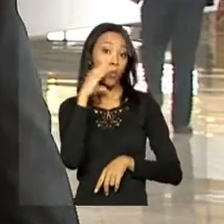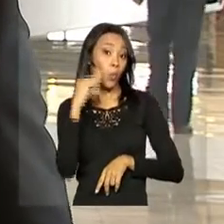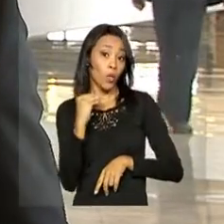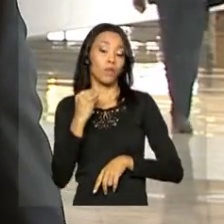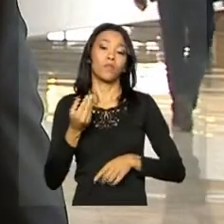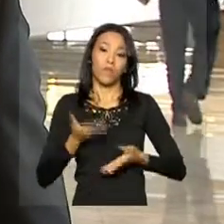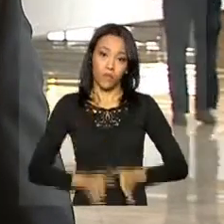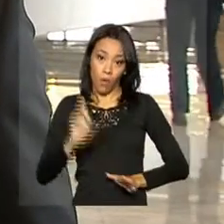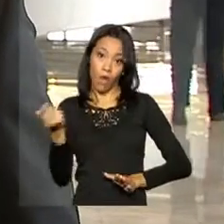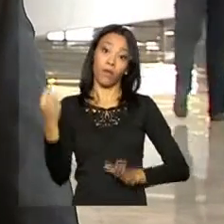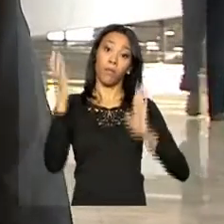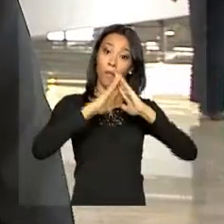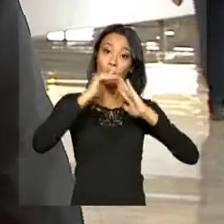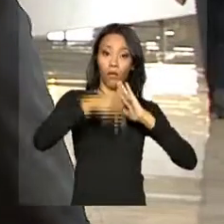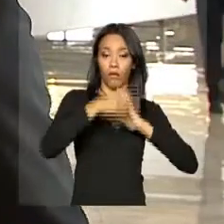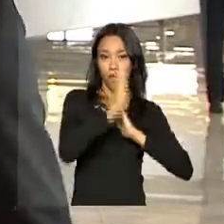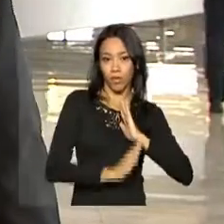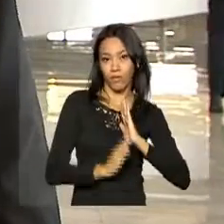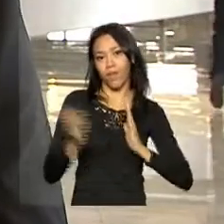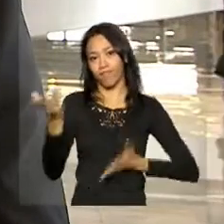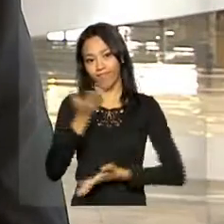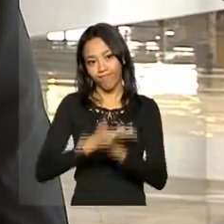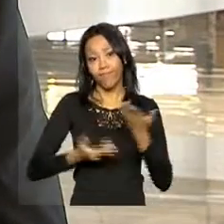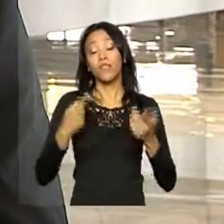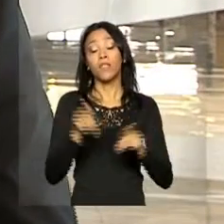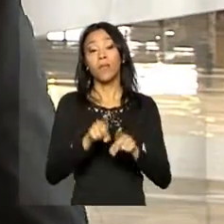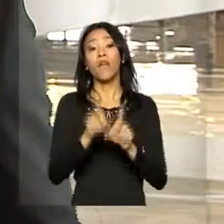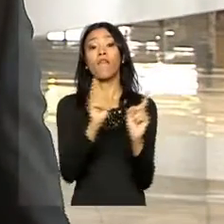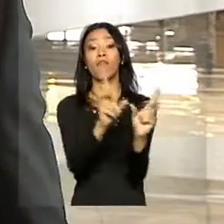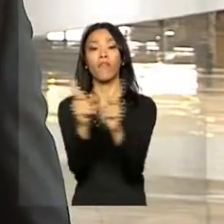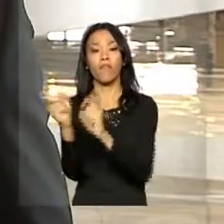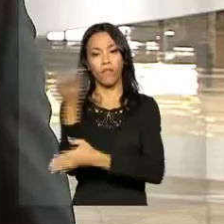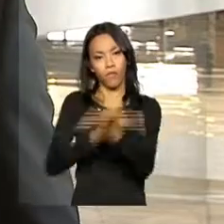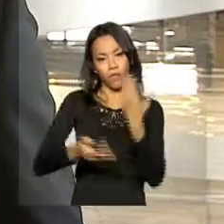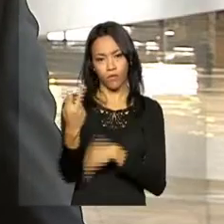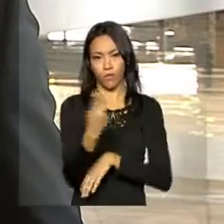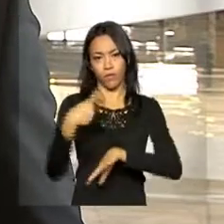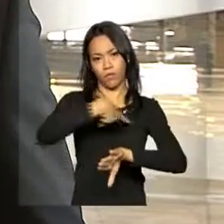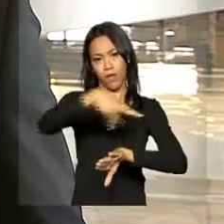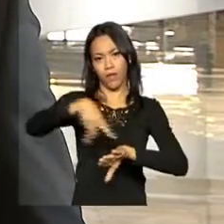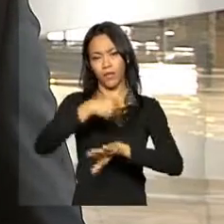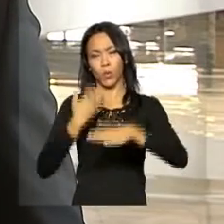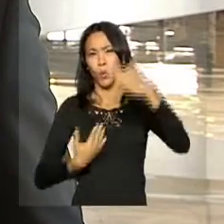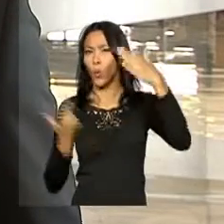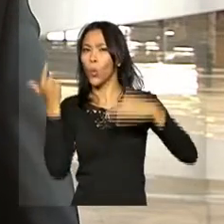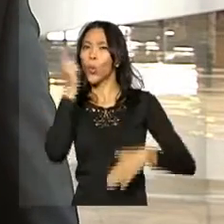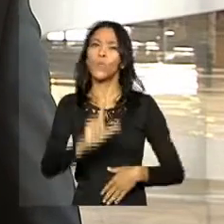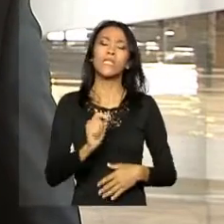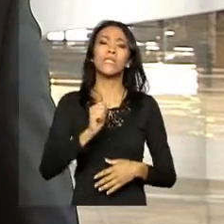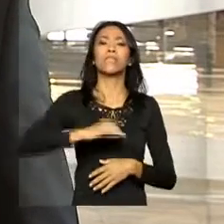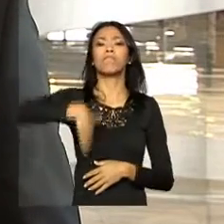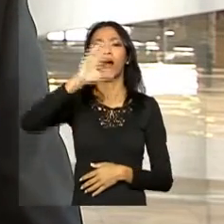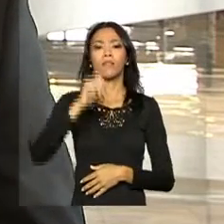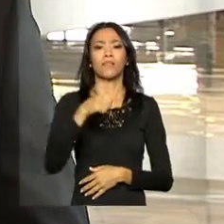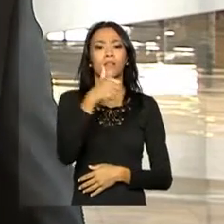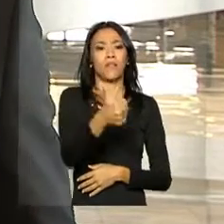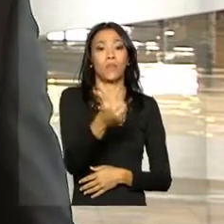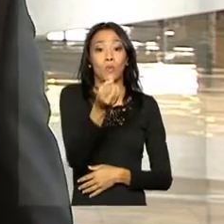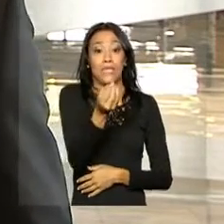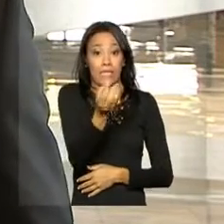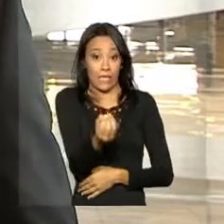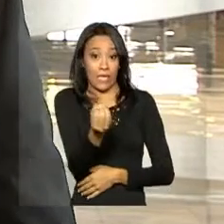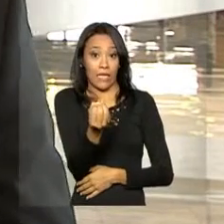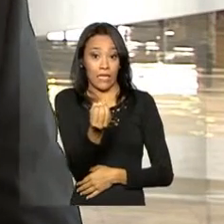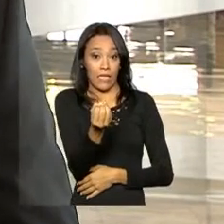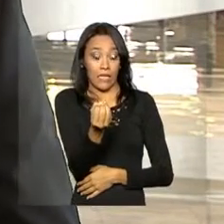Lembrando que o comércio bilateral entre os dois países no ano passado chegou a mais de 160 milhões